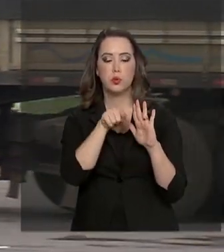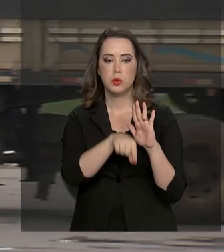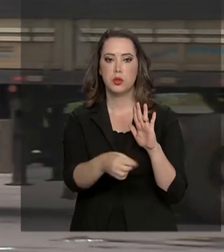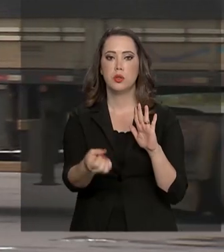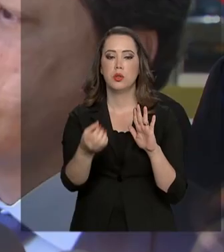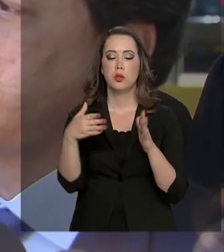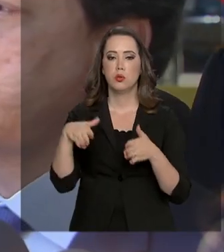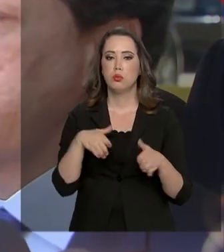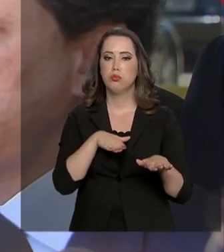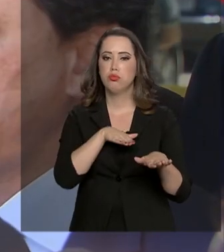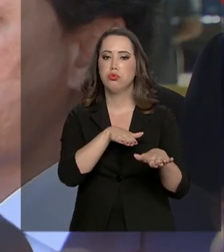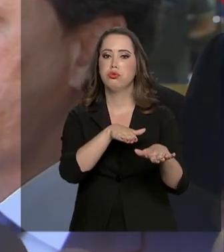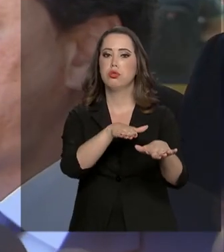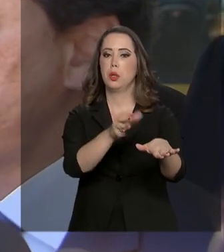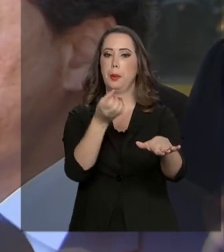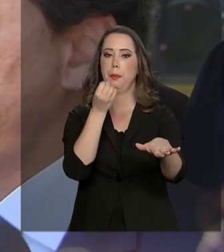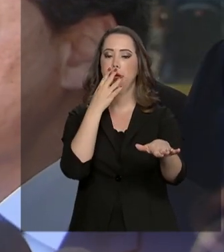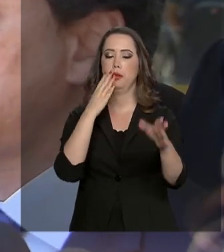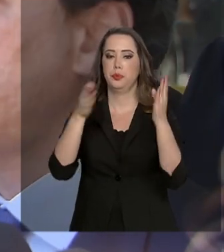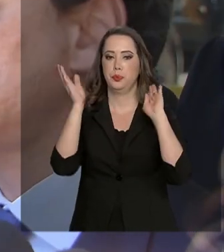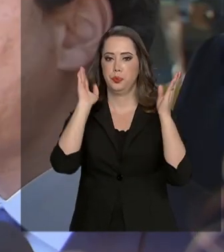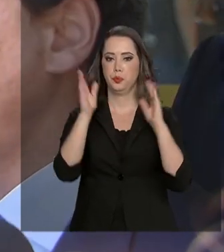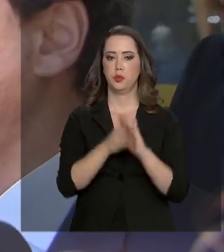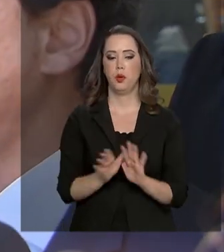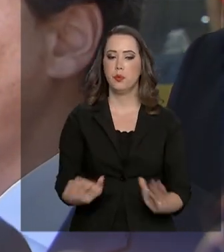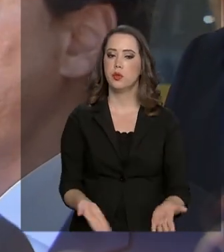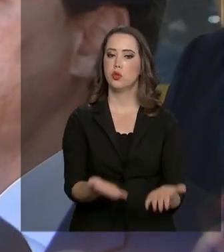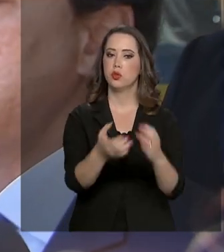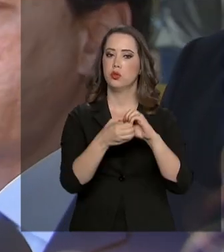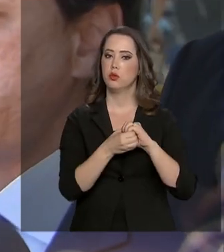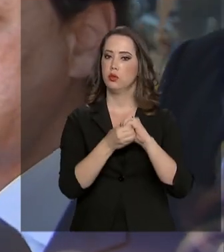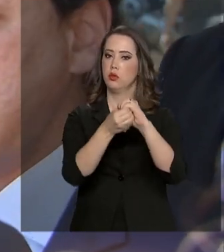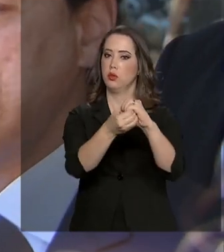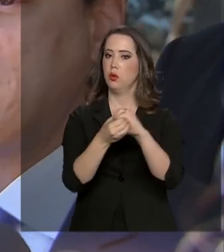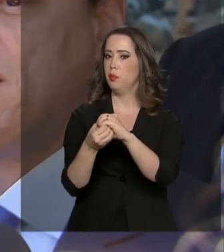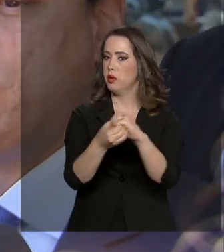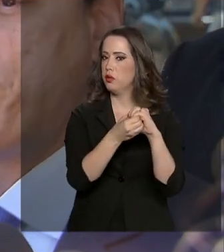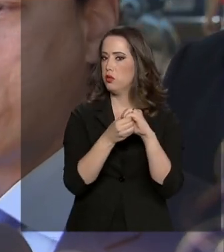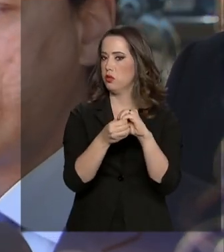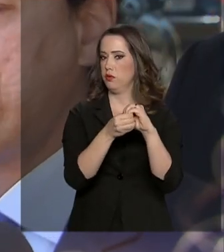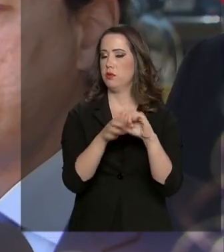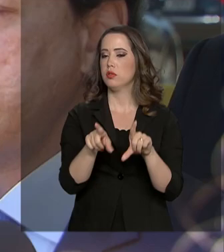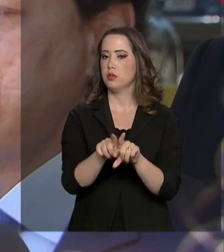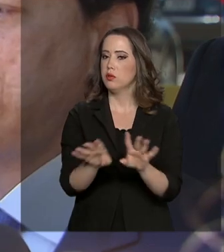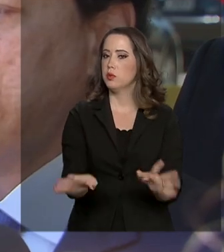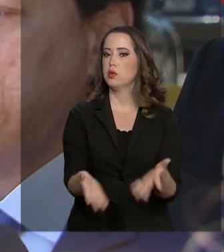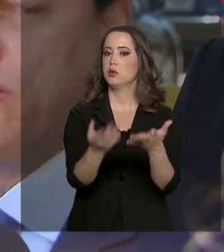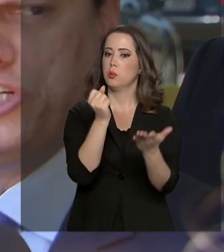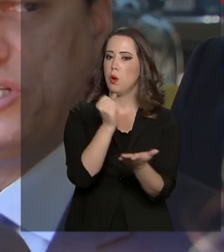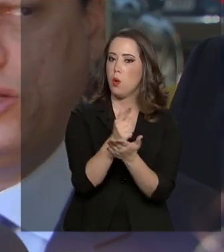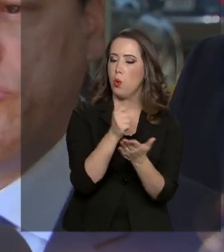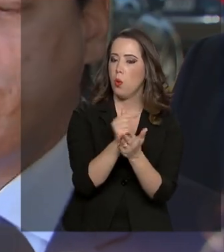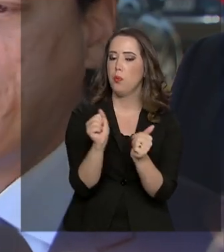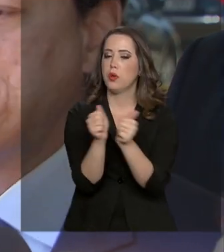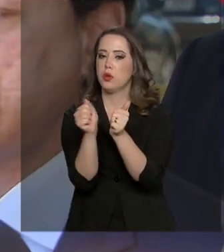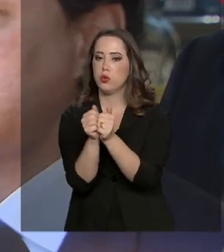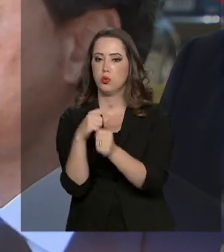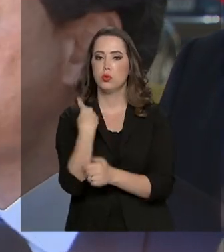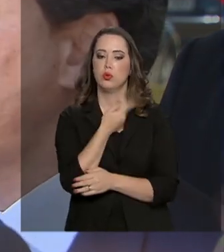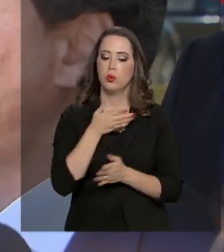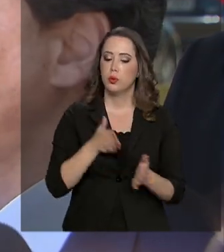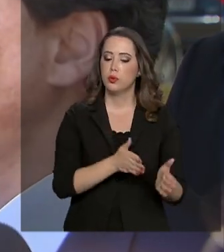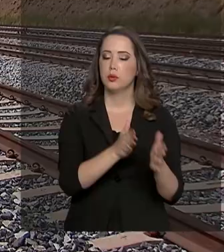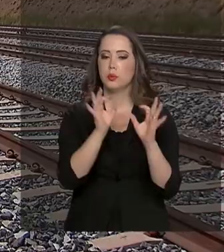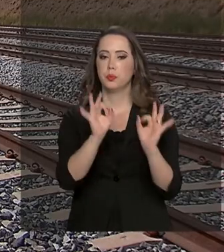Caminhoneiro. É um estímulo ao cooperativismo, que é uma saída também para especialização, para compra coletiva. Então a gente está indo muito bem nessa